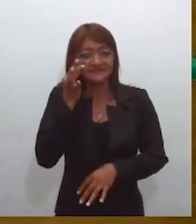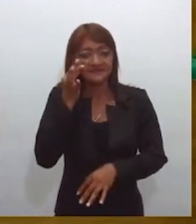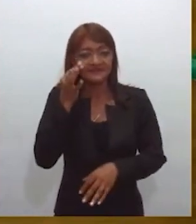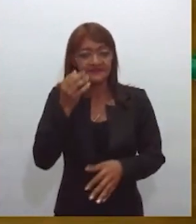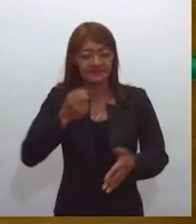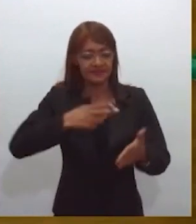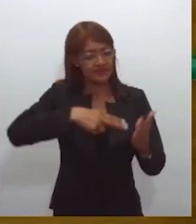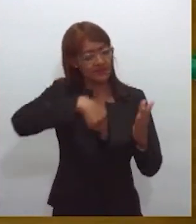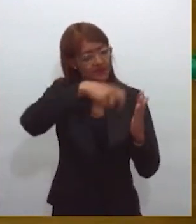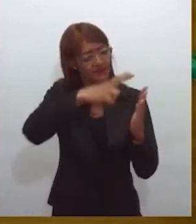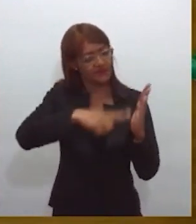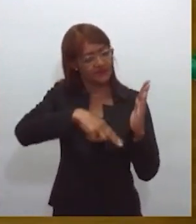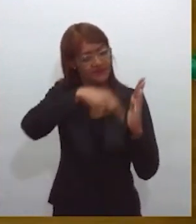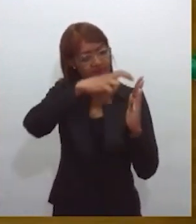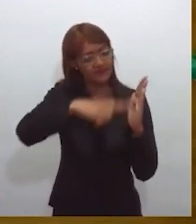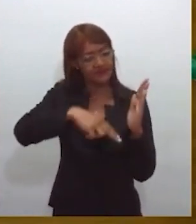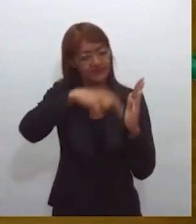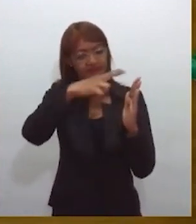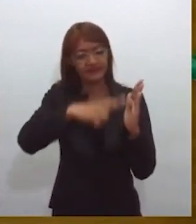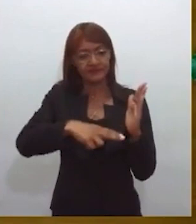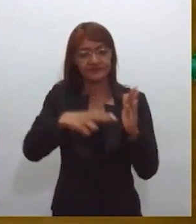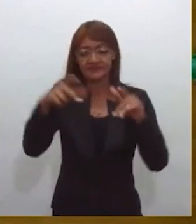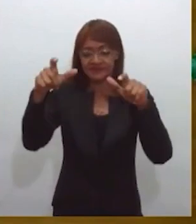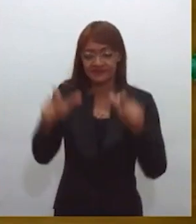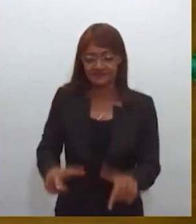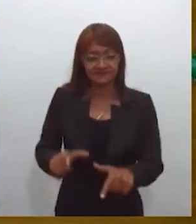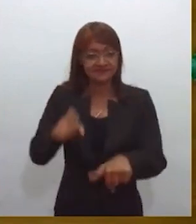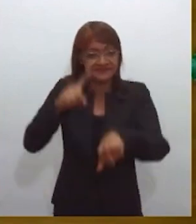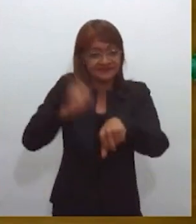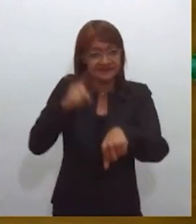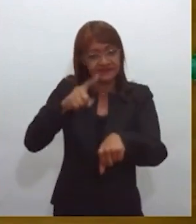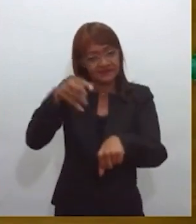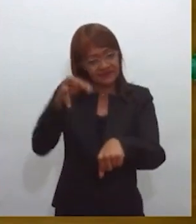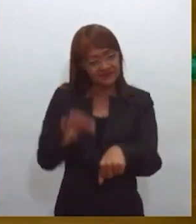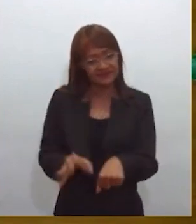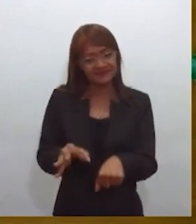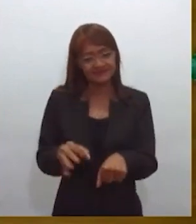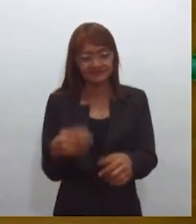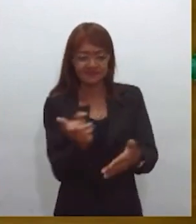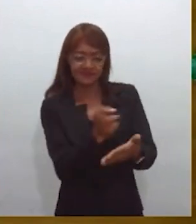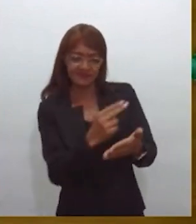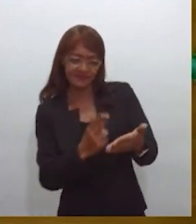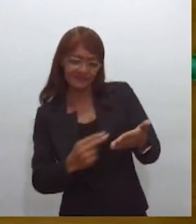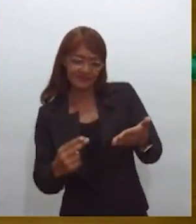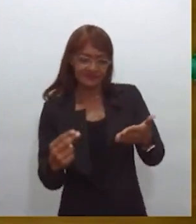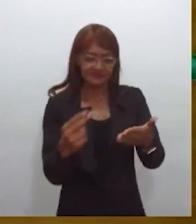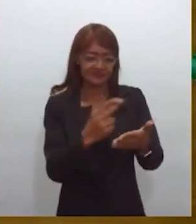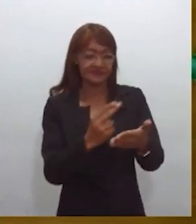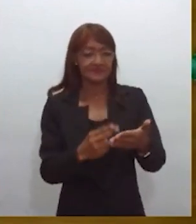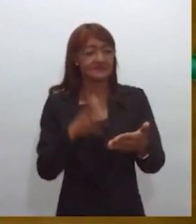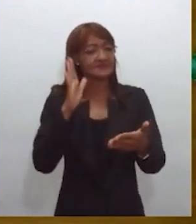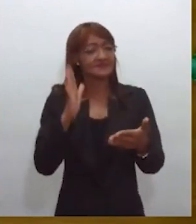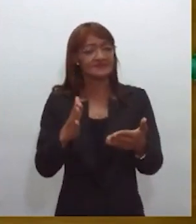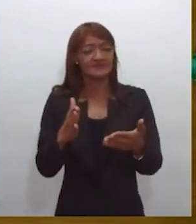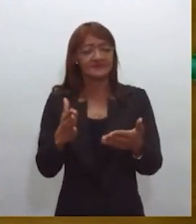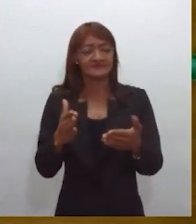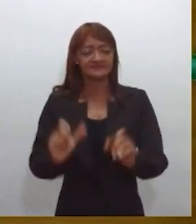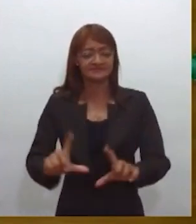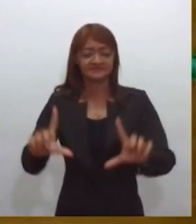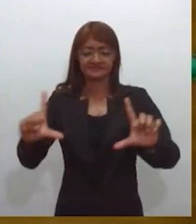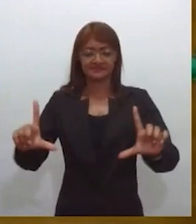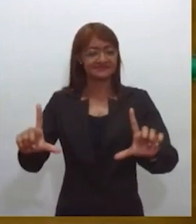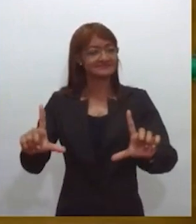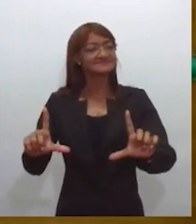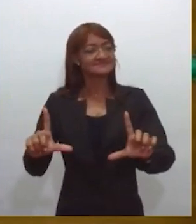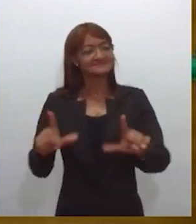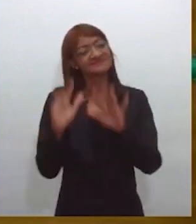no mesmo espaço, na mesma hora, construindo a sua obra, construindo uma tela. E a gente vai ficar muito feliz